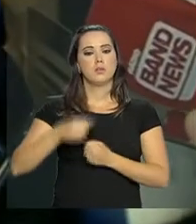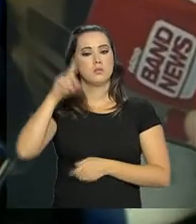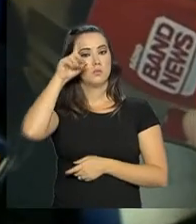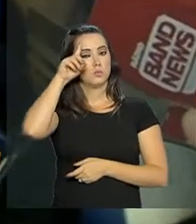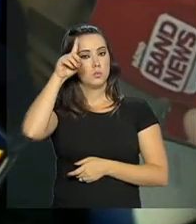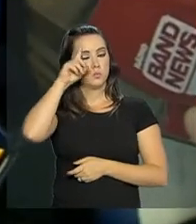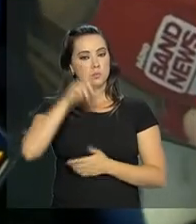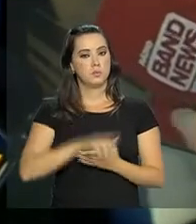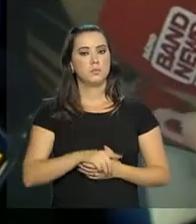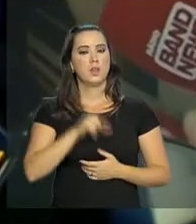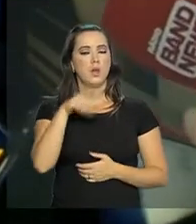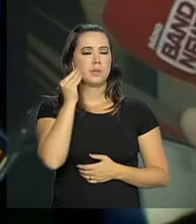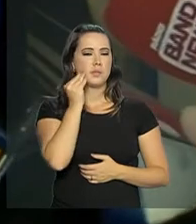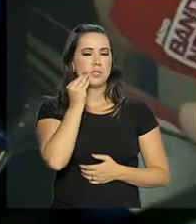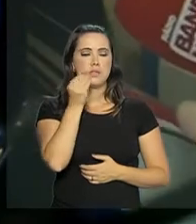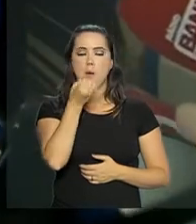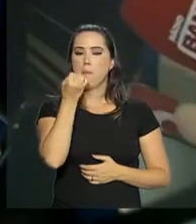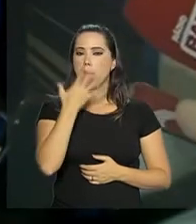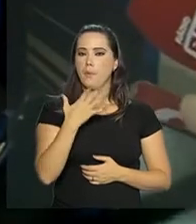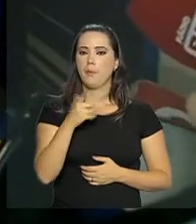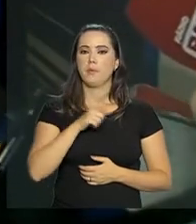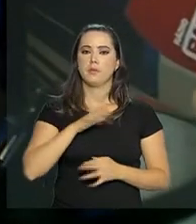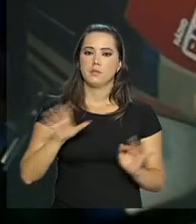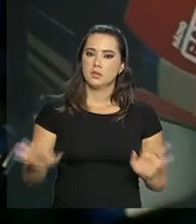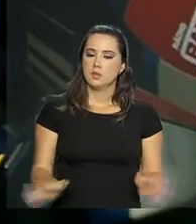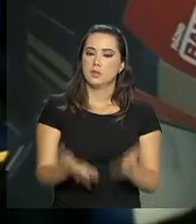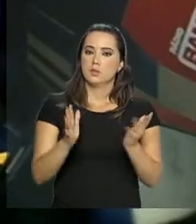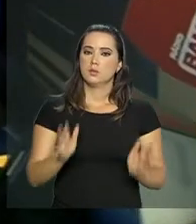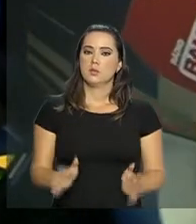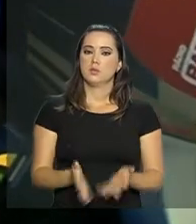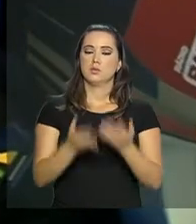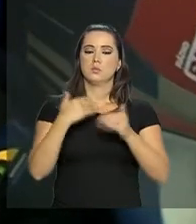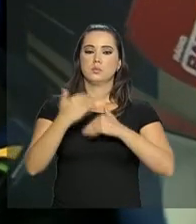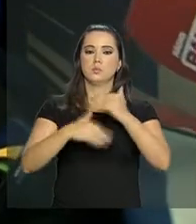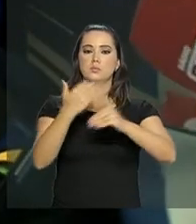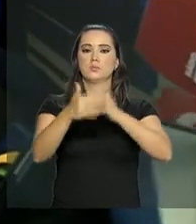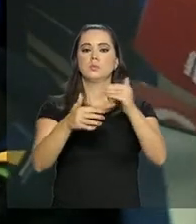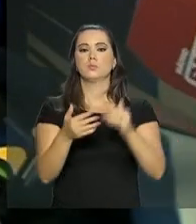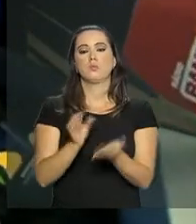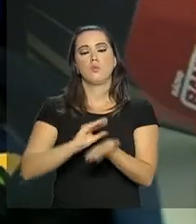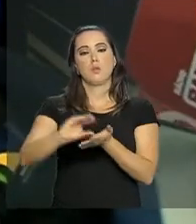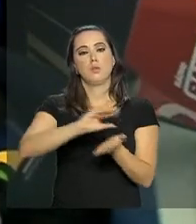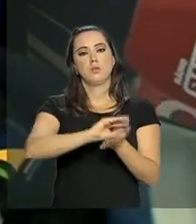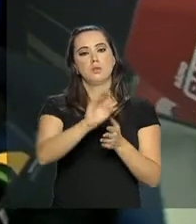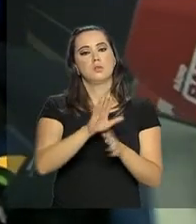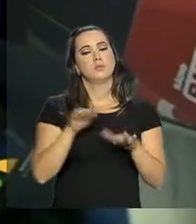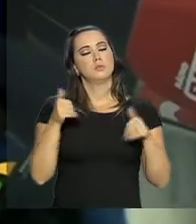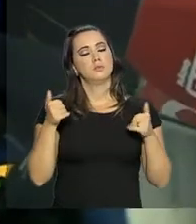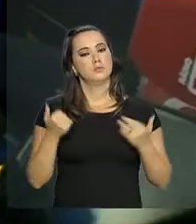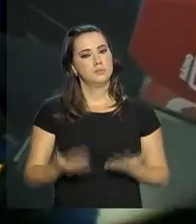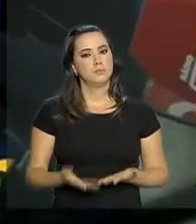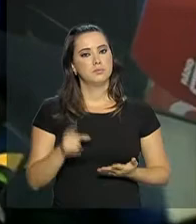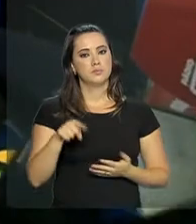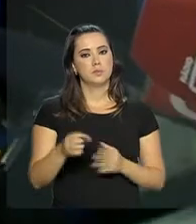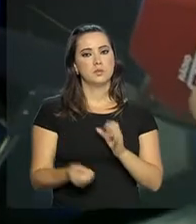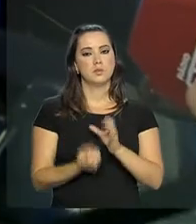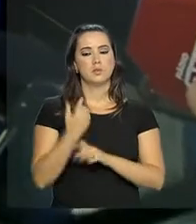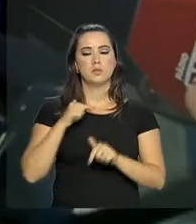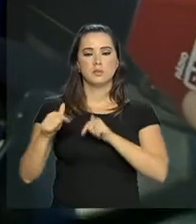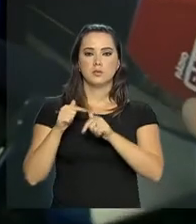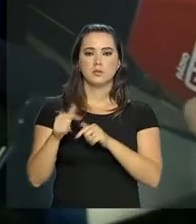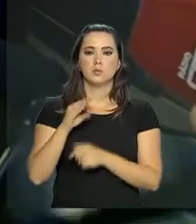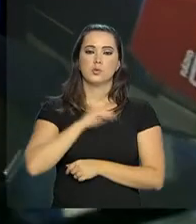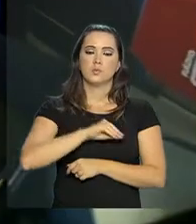exitosa e que tem estimulado o crescimento, o investimento e, consequentemente, a geração de